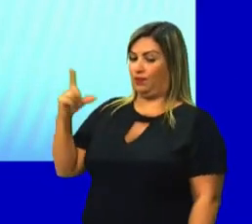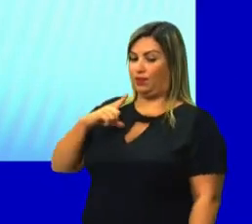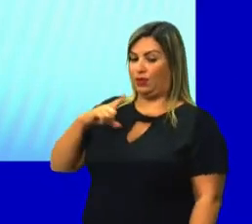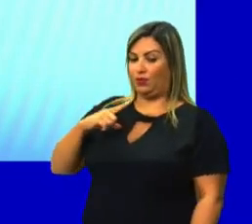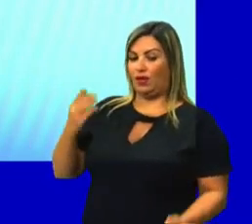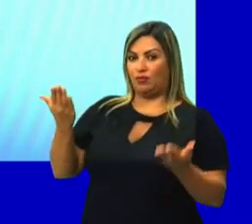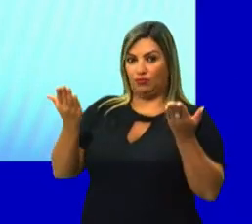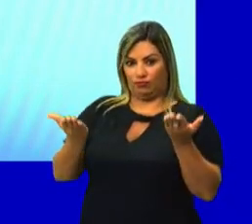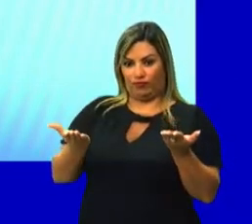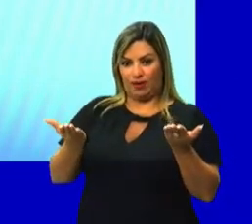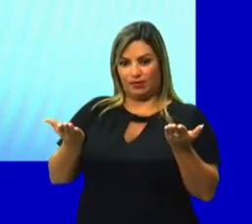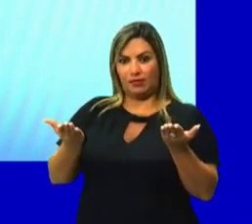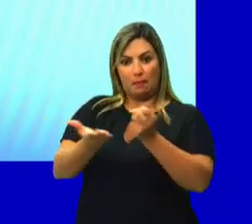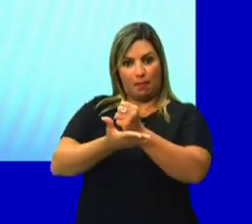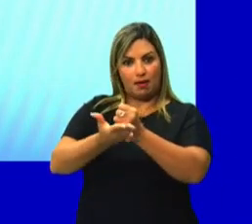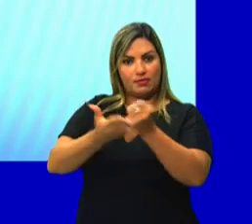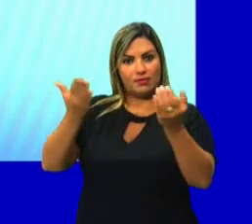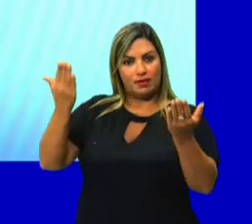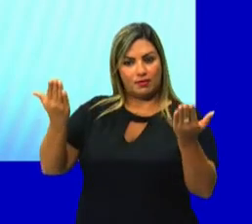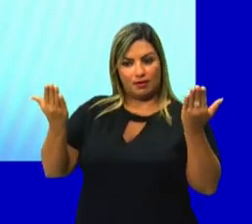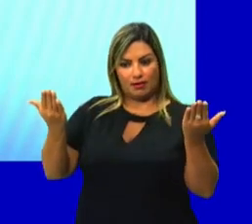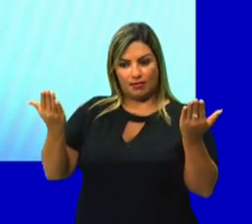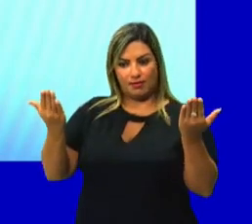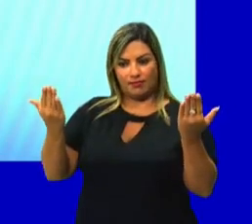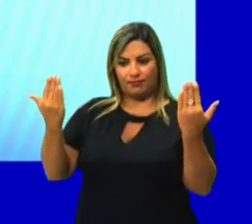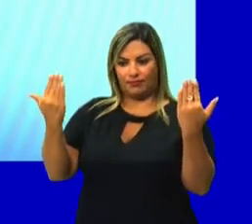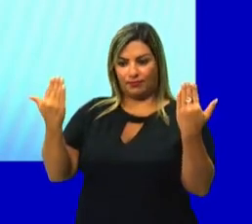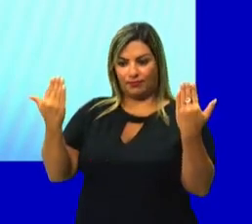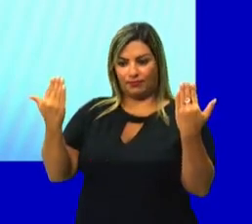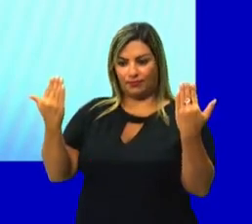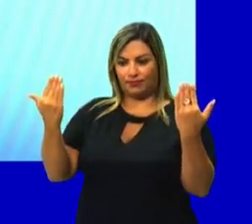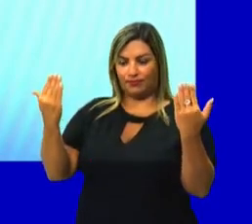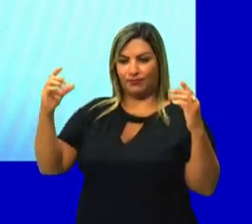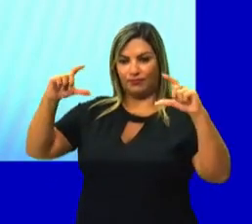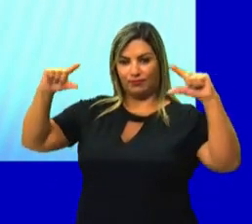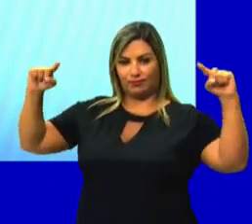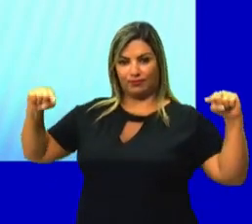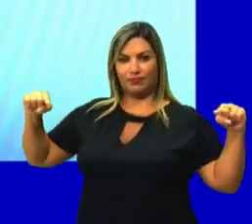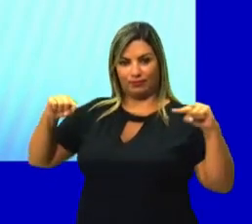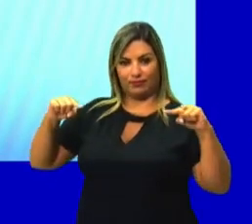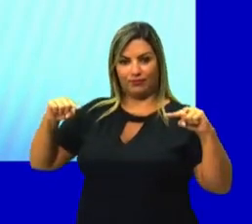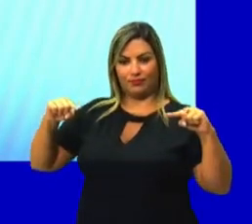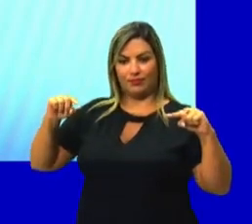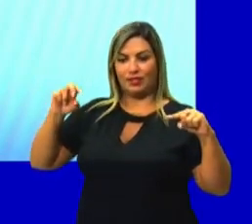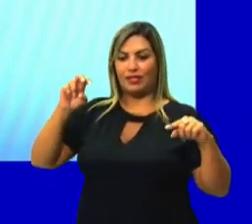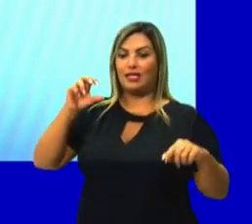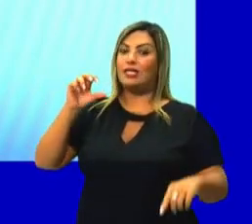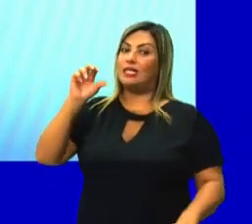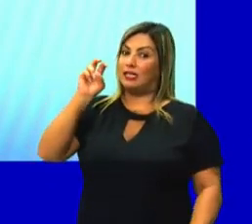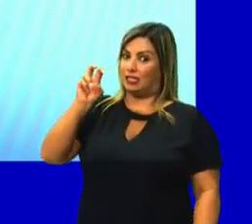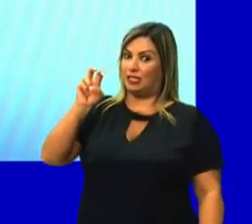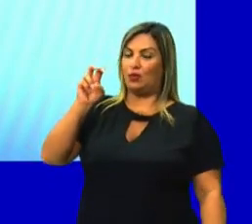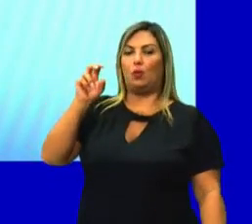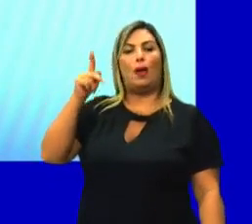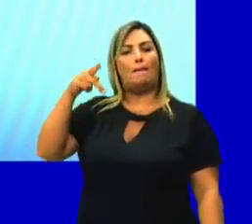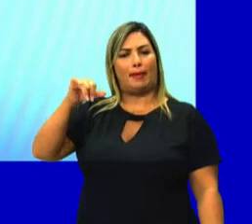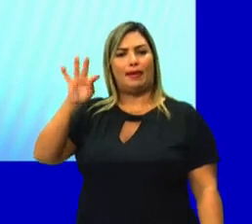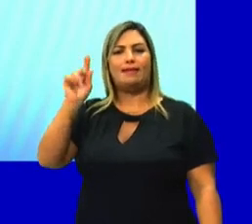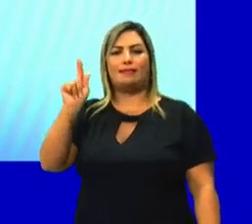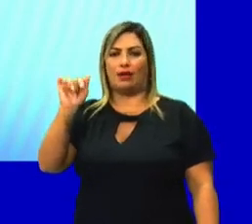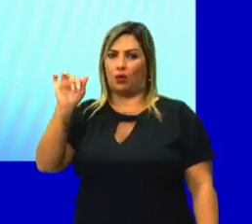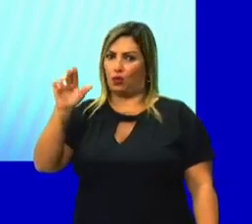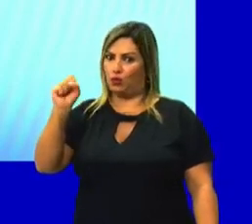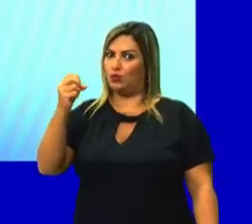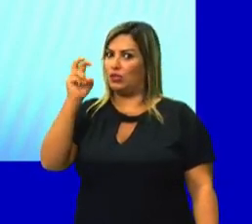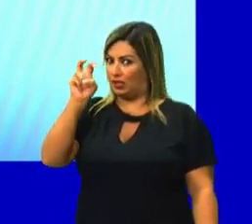duas bases laterais que são hexágonos, né? Hexágonos, um, dois, três, quatro, cinco pentágonos, perdão. A gente